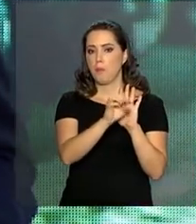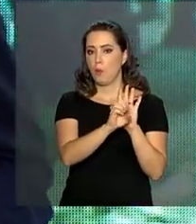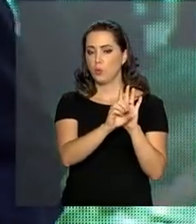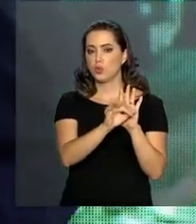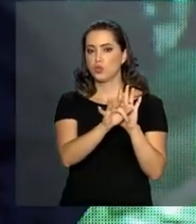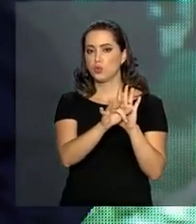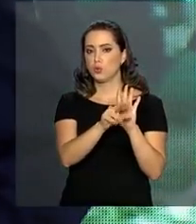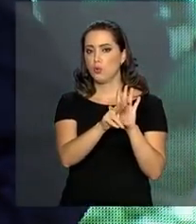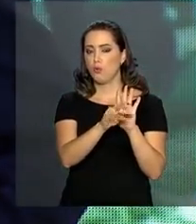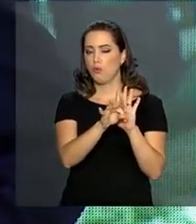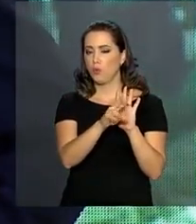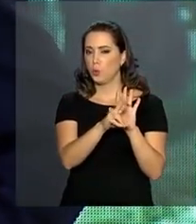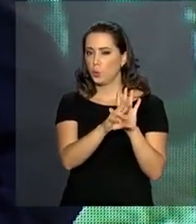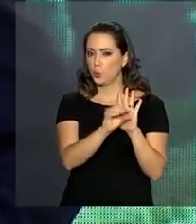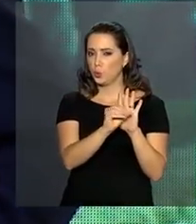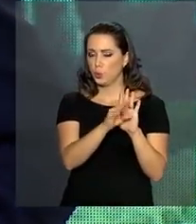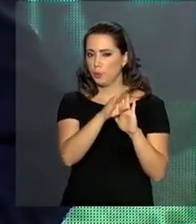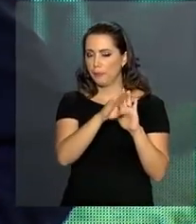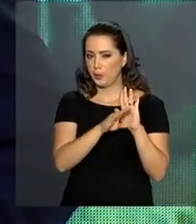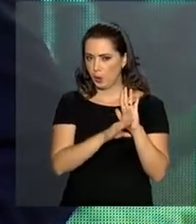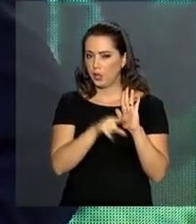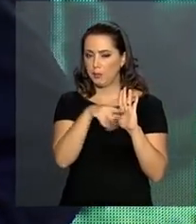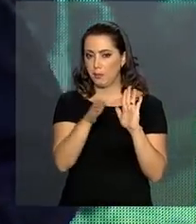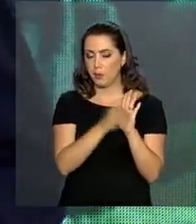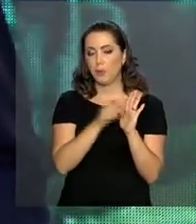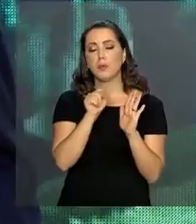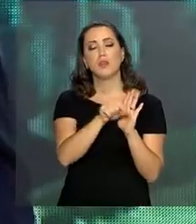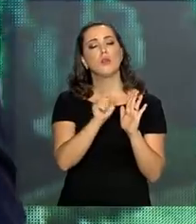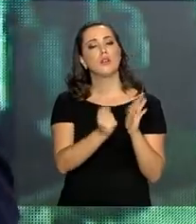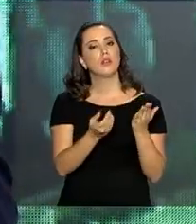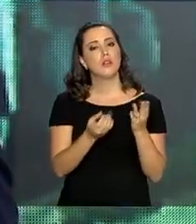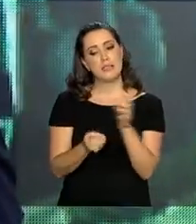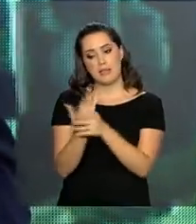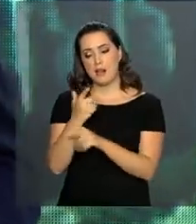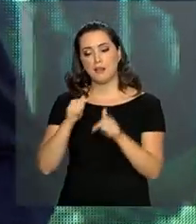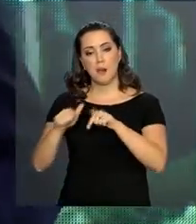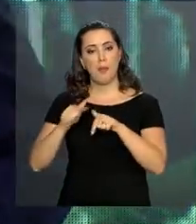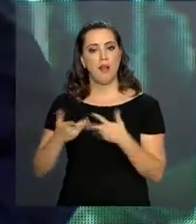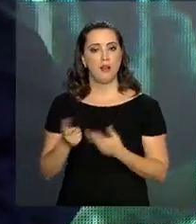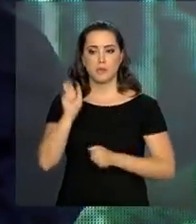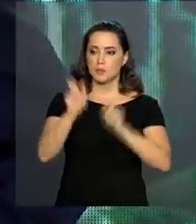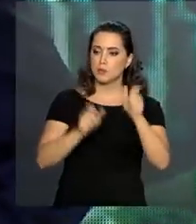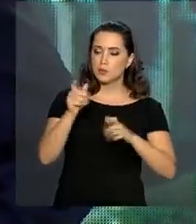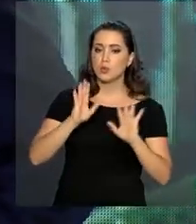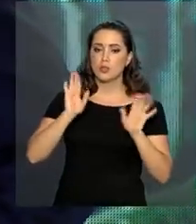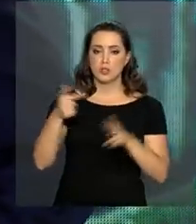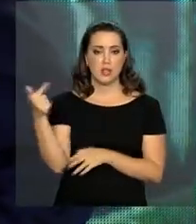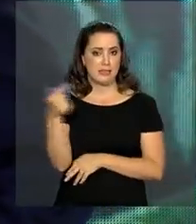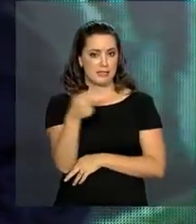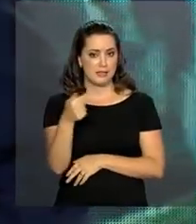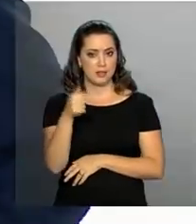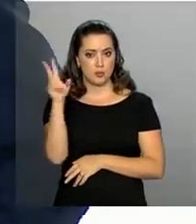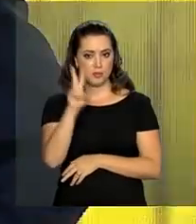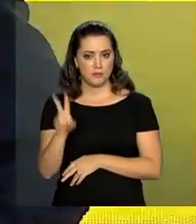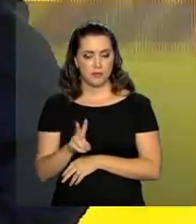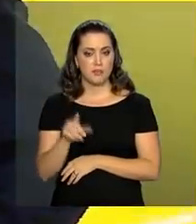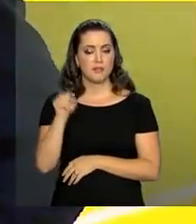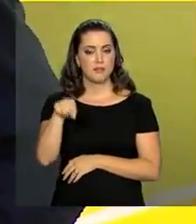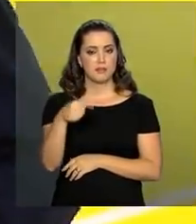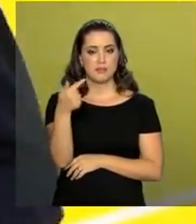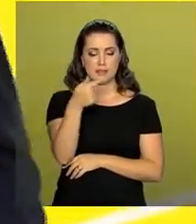garantir emprego aos brasileiros. Garantir emprego aos brasileiros. E nós estamos no sétimo mês consecutivo deste